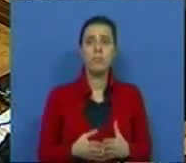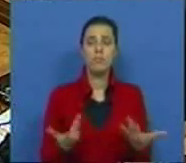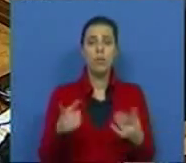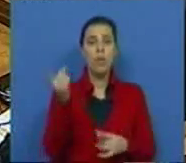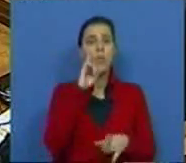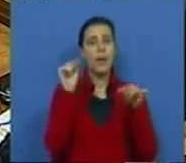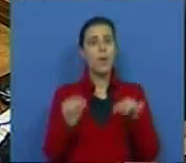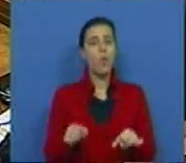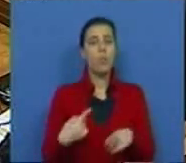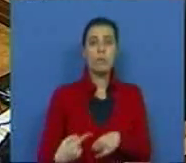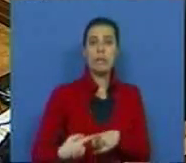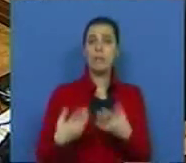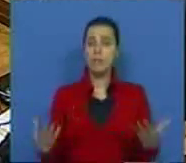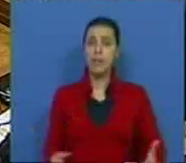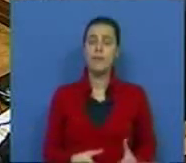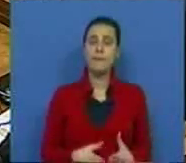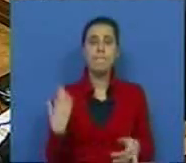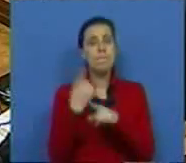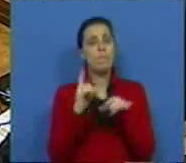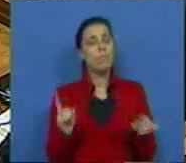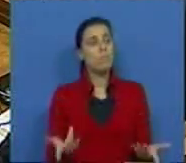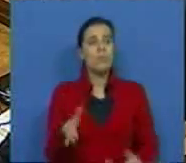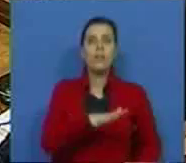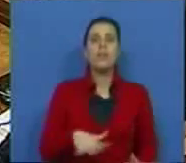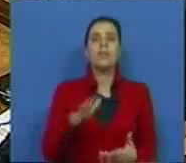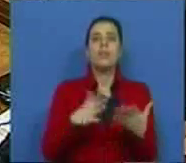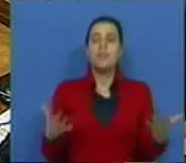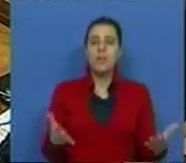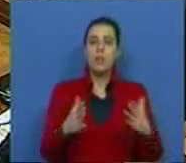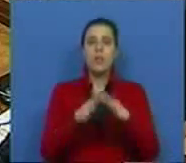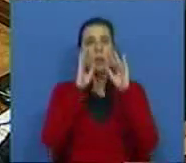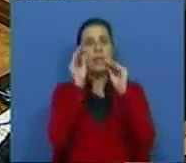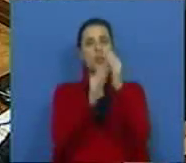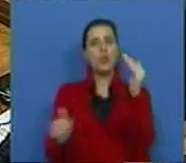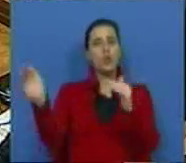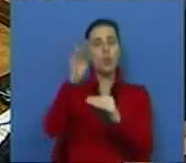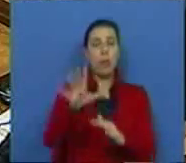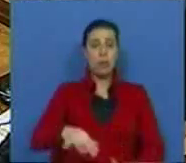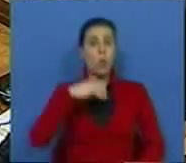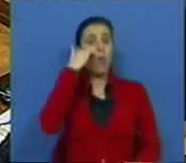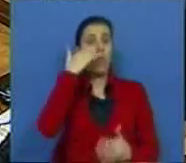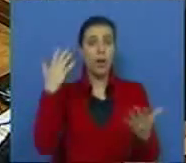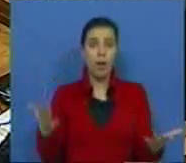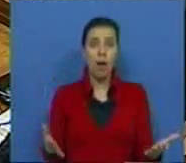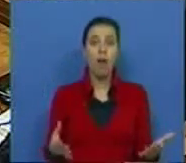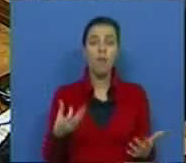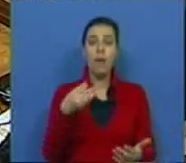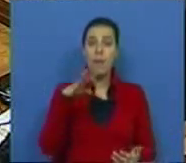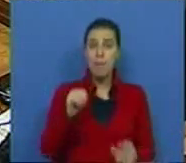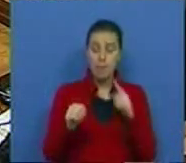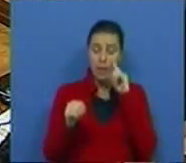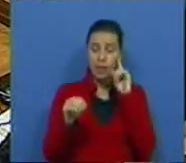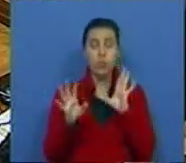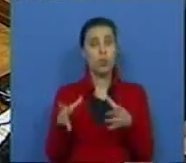O dia de hoje é um dia interessante porque a situação do ensino superior é tão grave que nem o PS